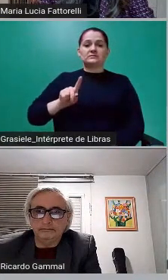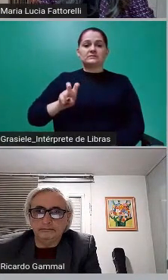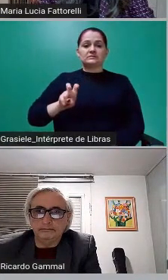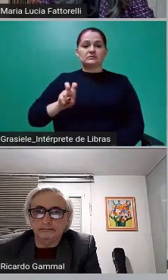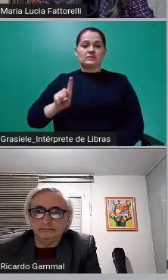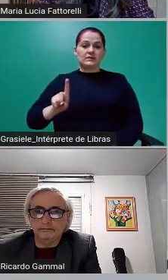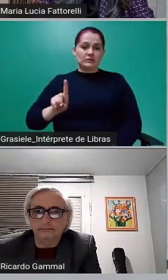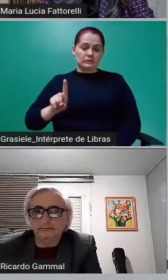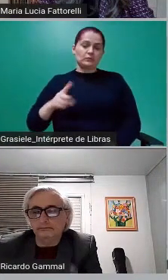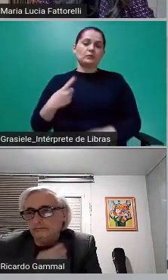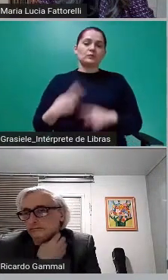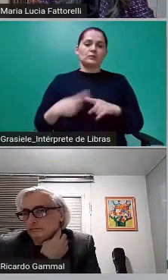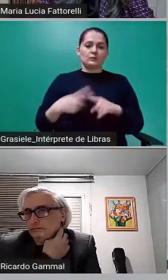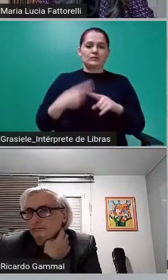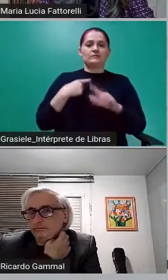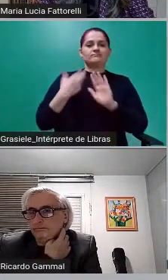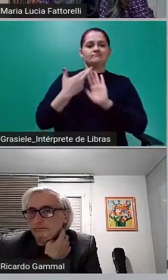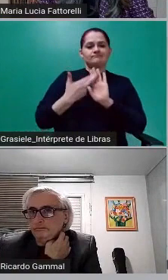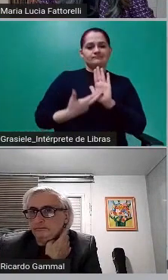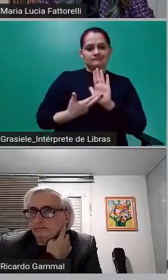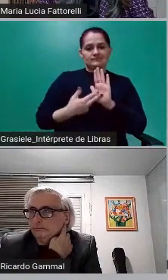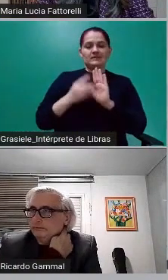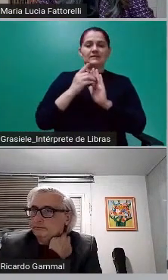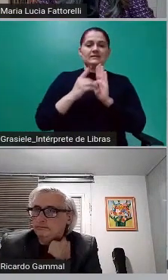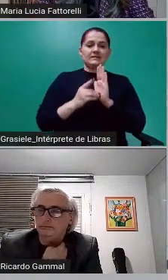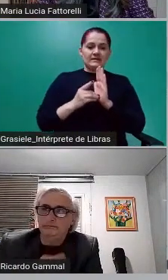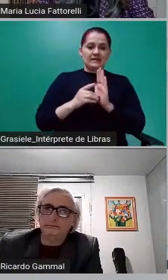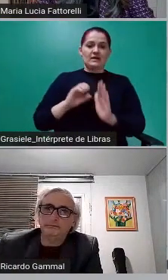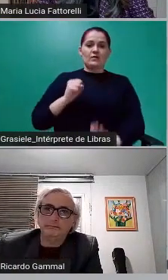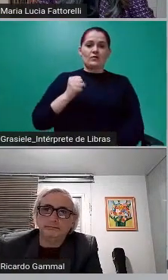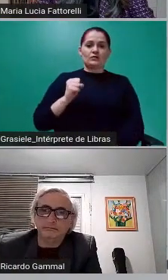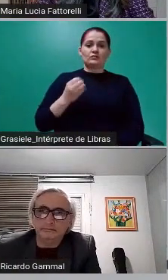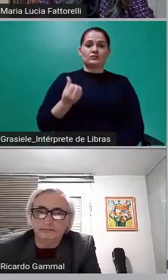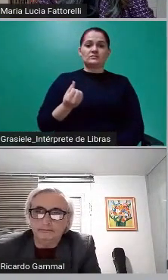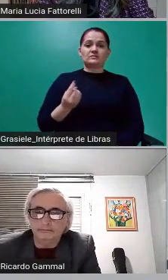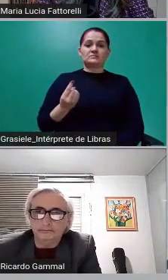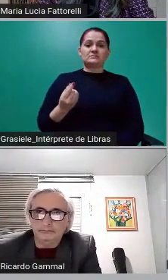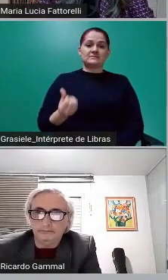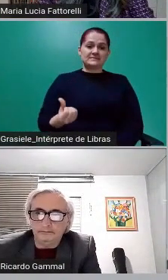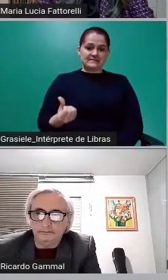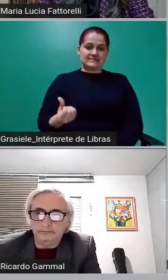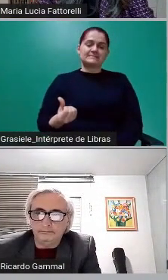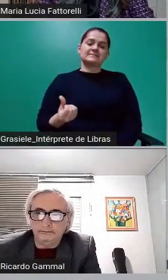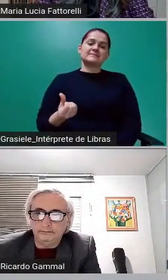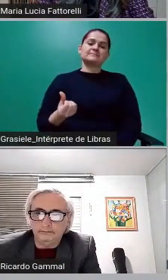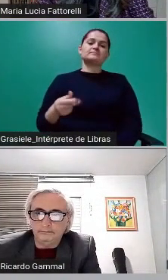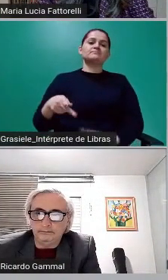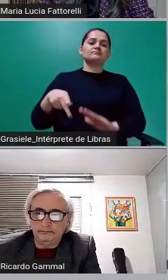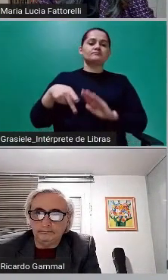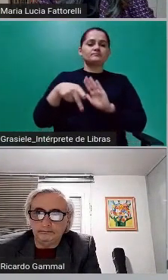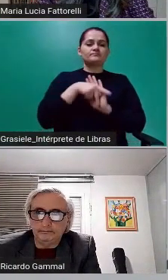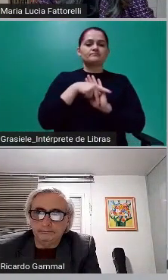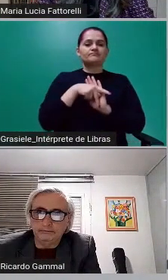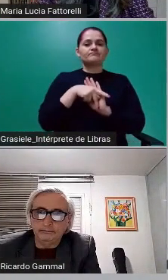regulamentada pelo decreto 8.616 para poder